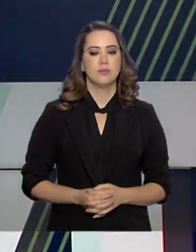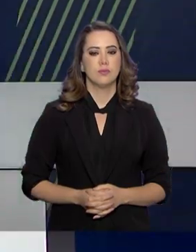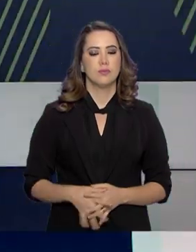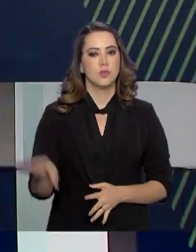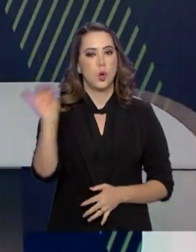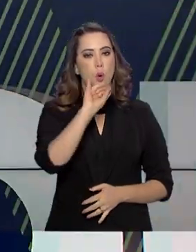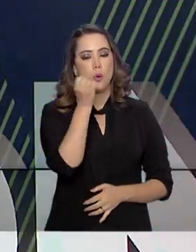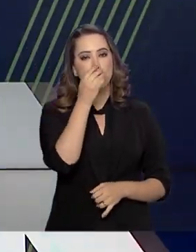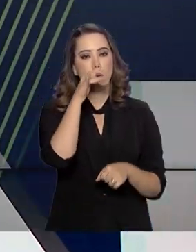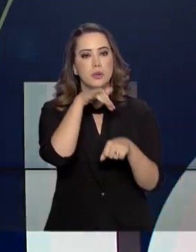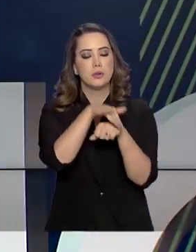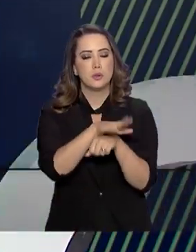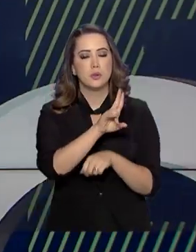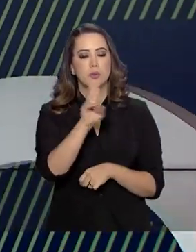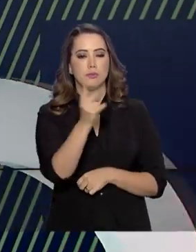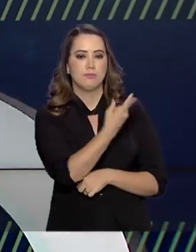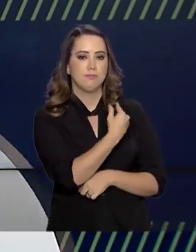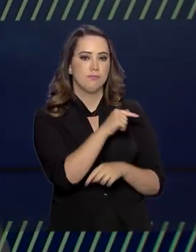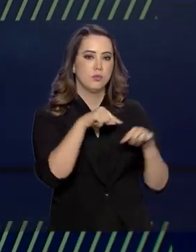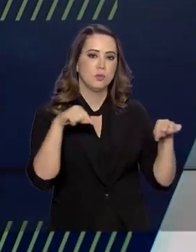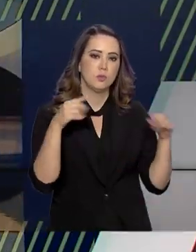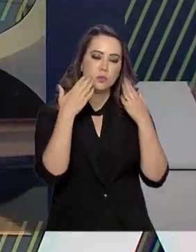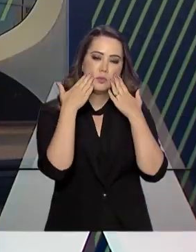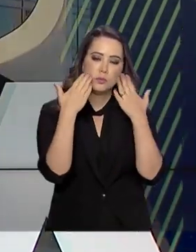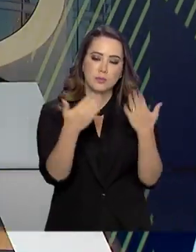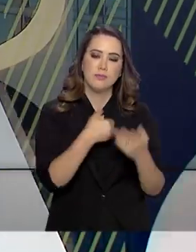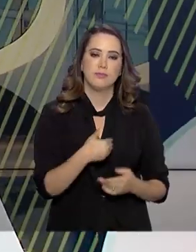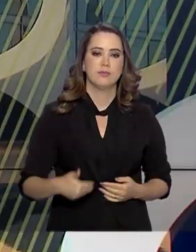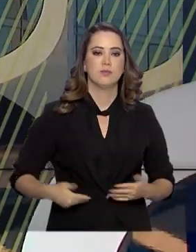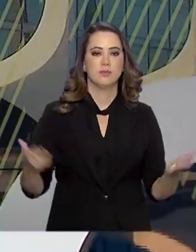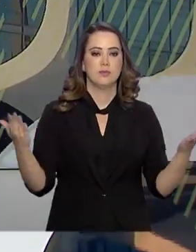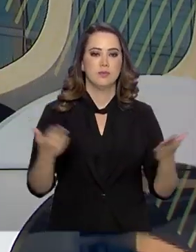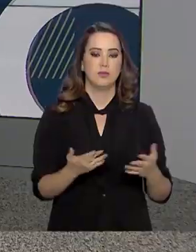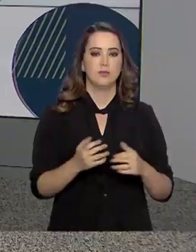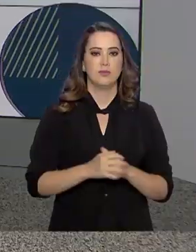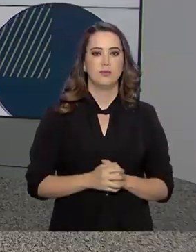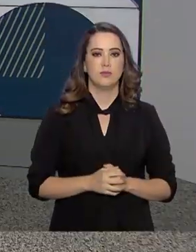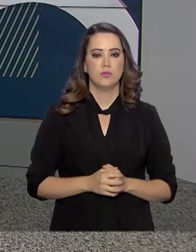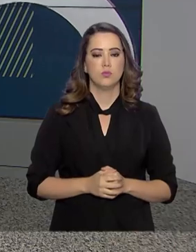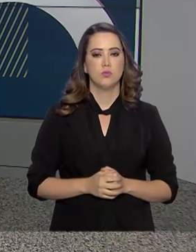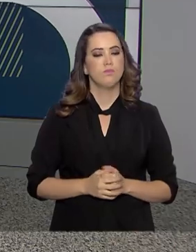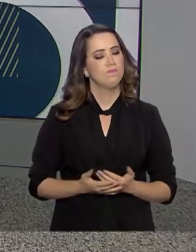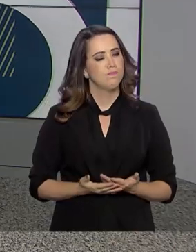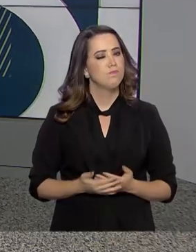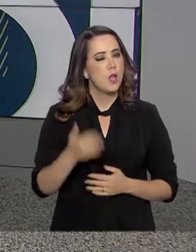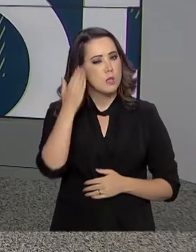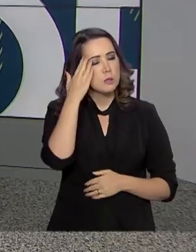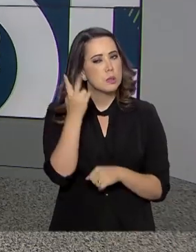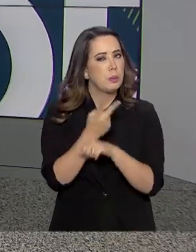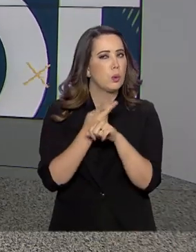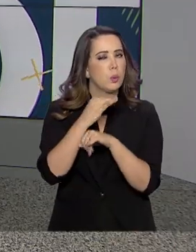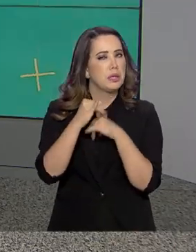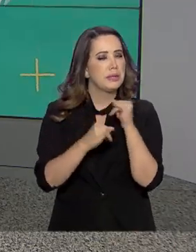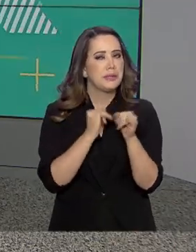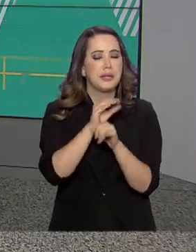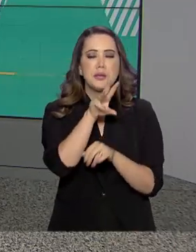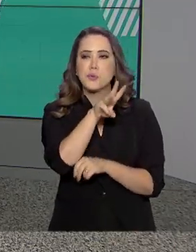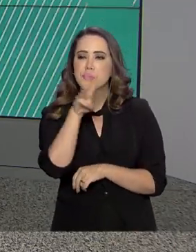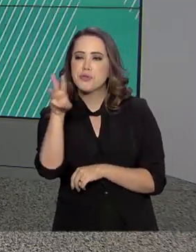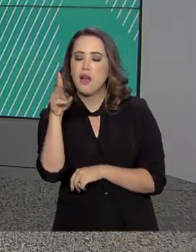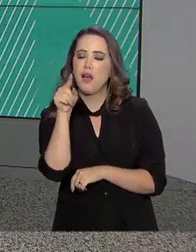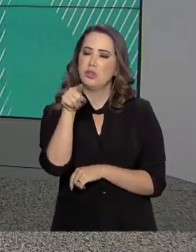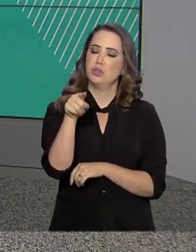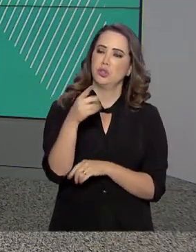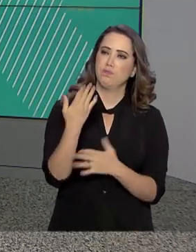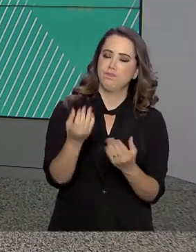Olá, boa noite. Eu sou o Roberto Camargo e já estou de volta com o Governo Agora. Sabe quando você procura um site na internet e o que